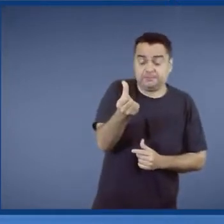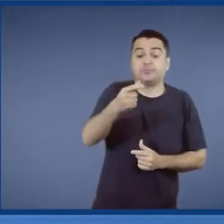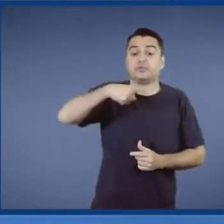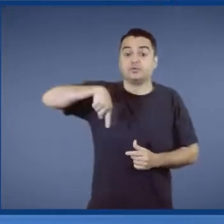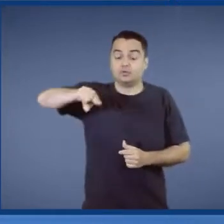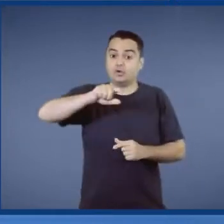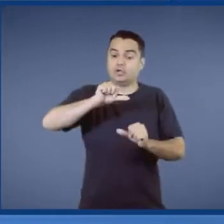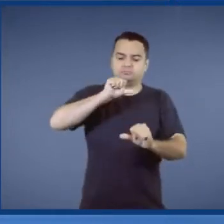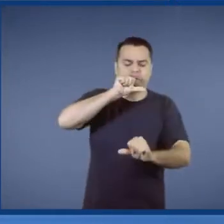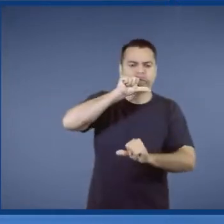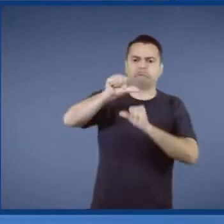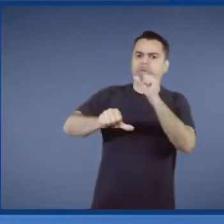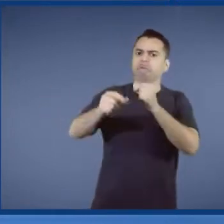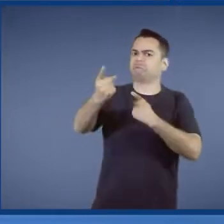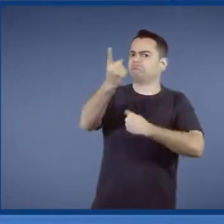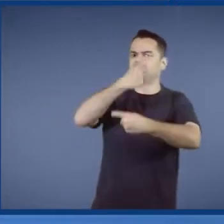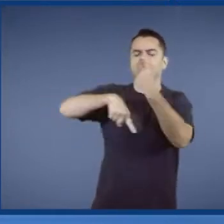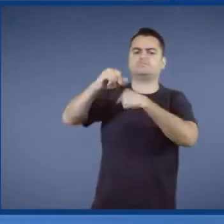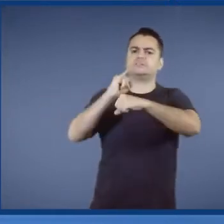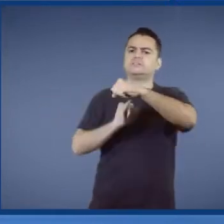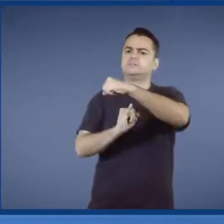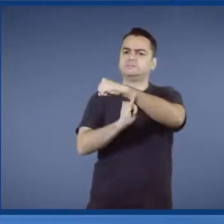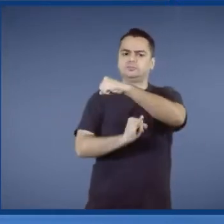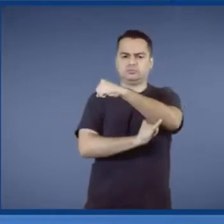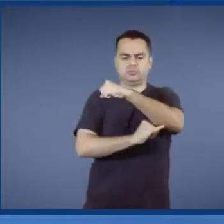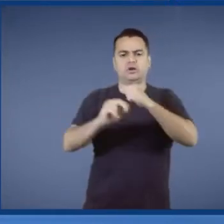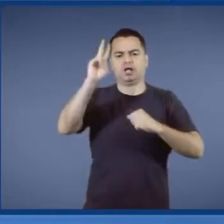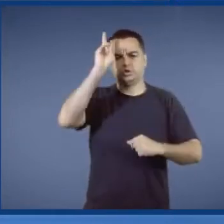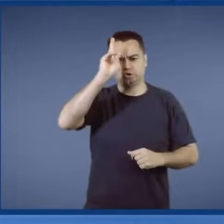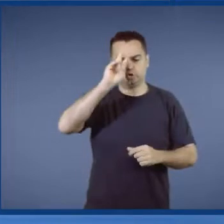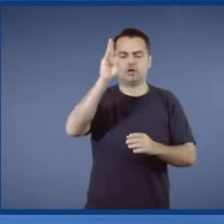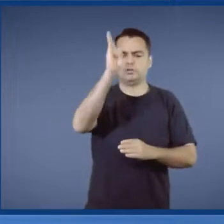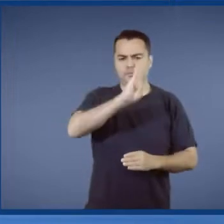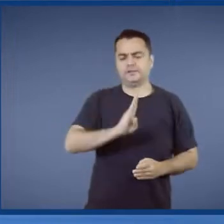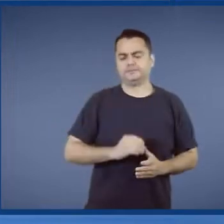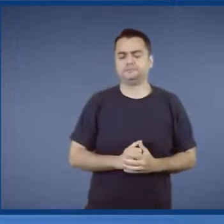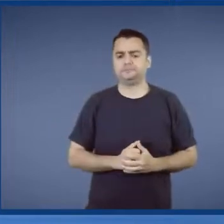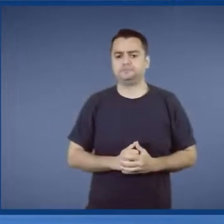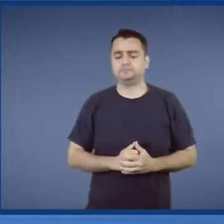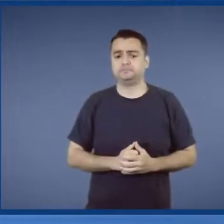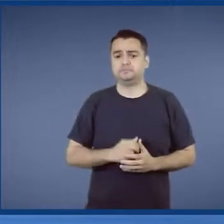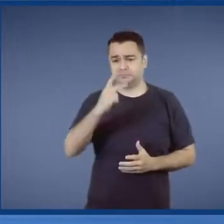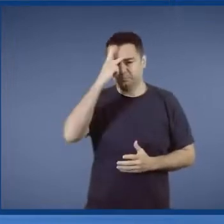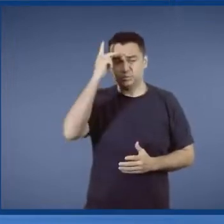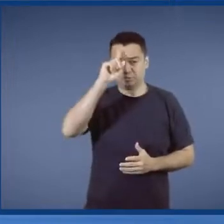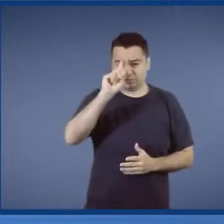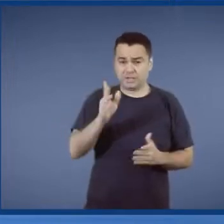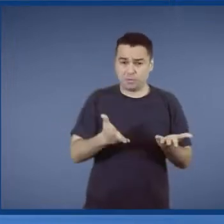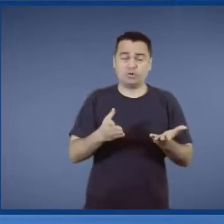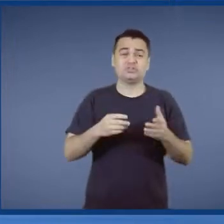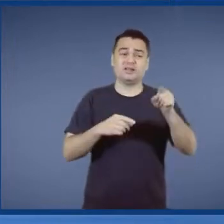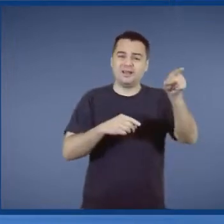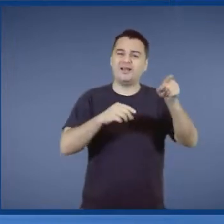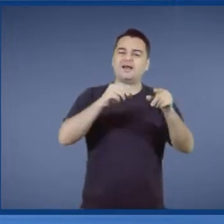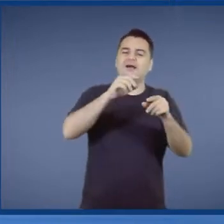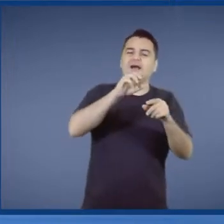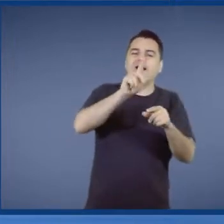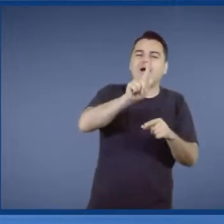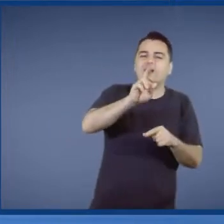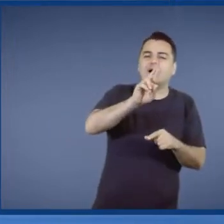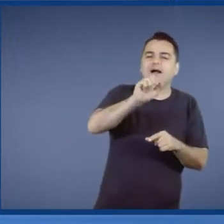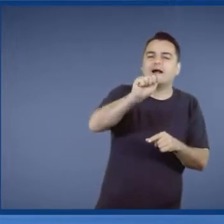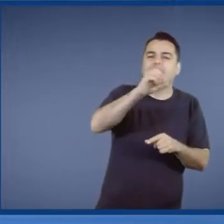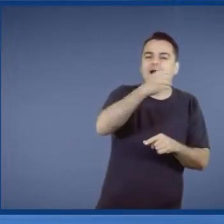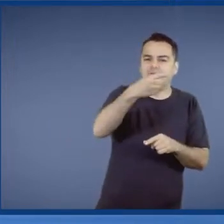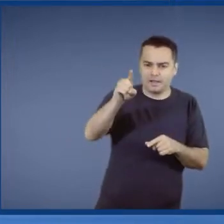transformação de infraestrutura da nossa história. Muita gente não sabe que a gente hoje está tirando grãos do Mato Grosso e levando para a Ásia a preços mais baixos